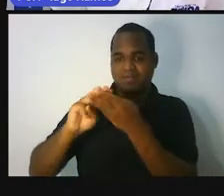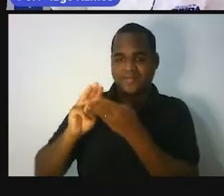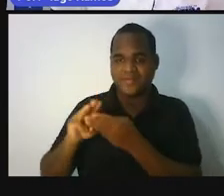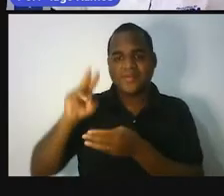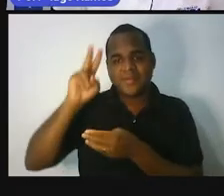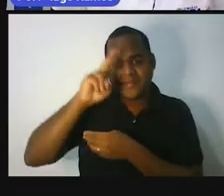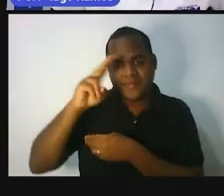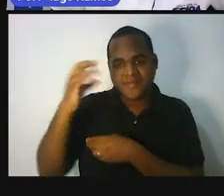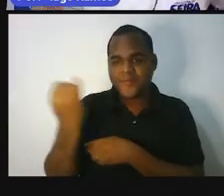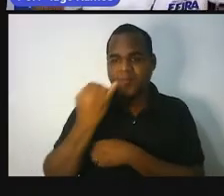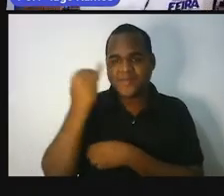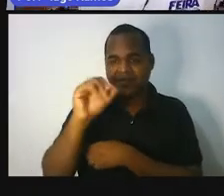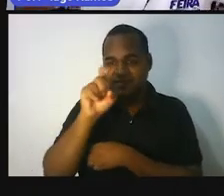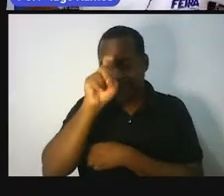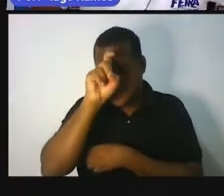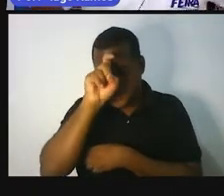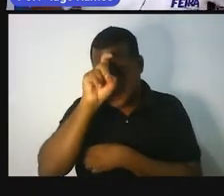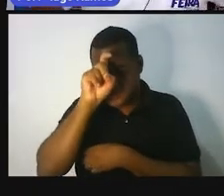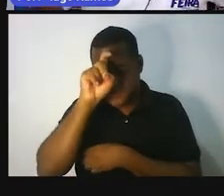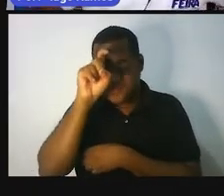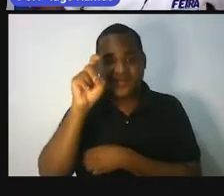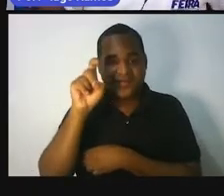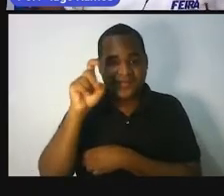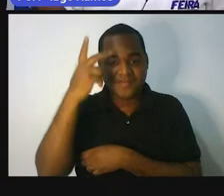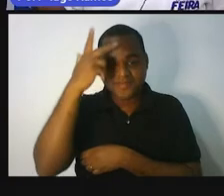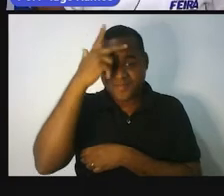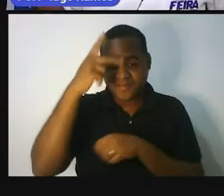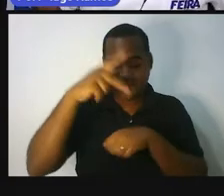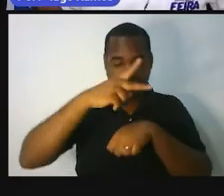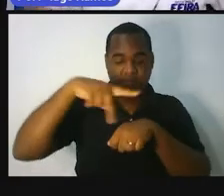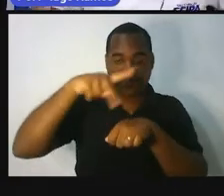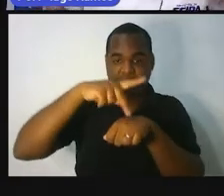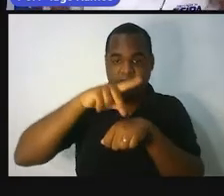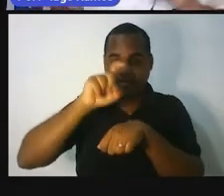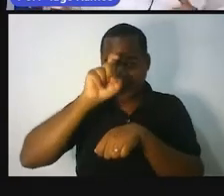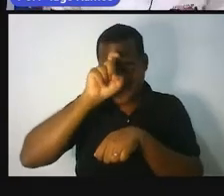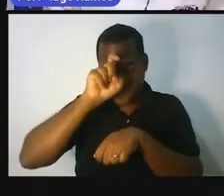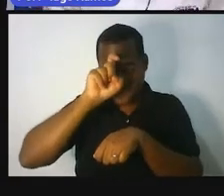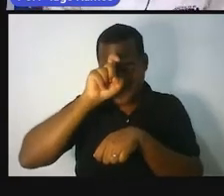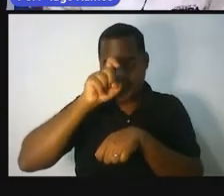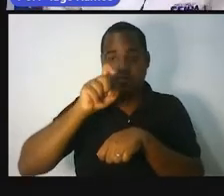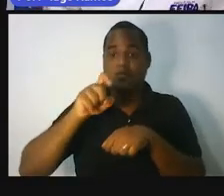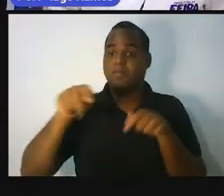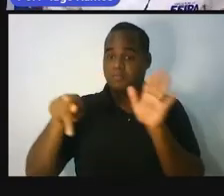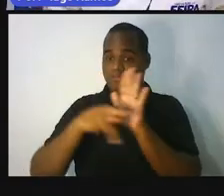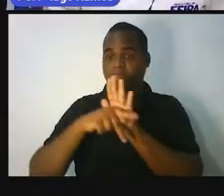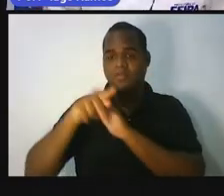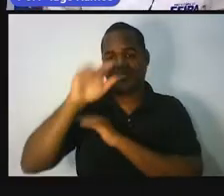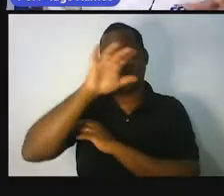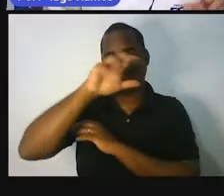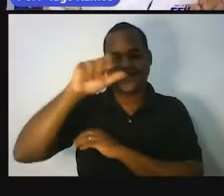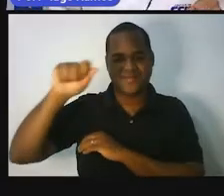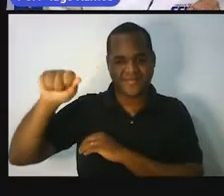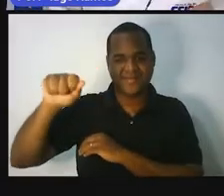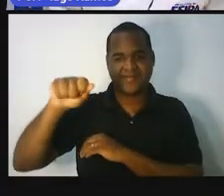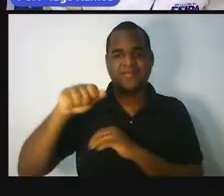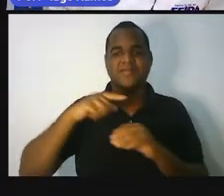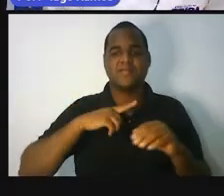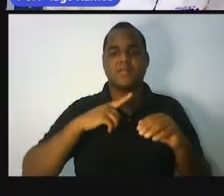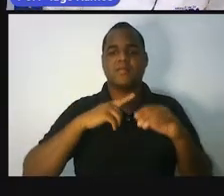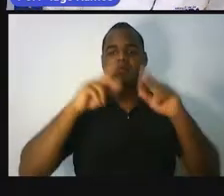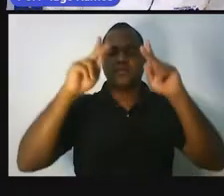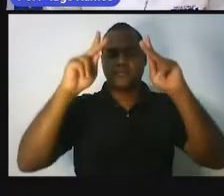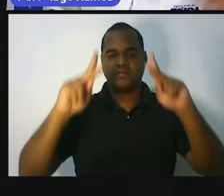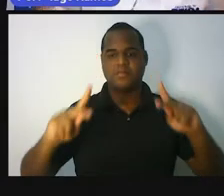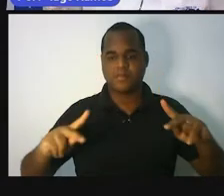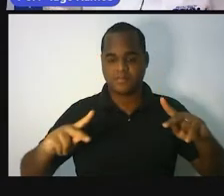dos egípcios. Egito, aquele país que é um país africano, onde tem aquelas pirâmides, lembra?